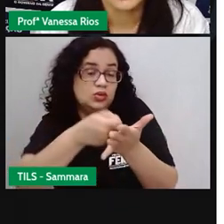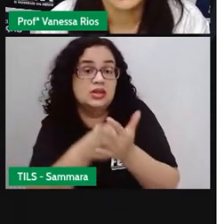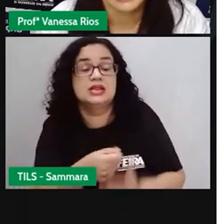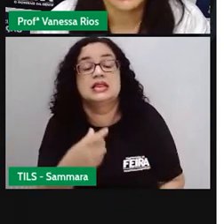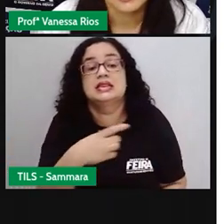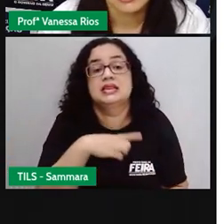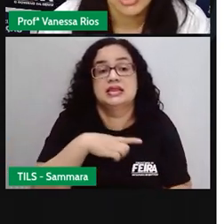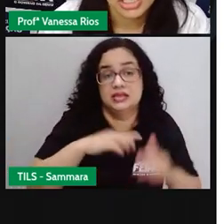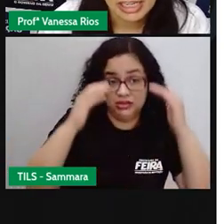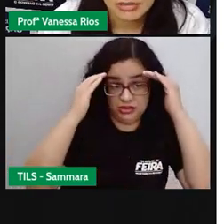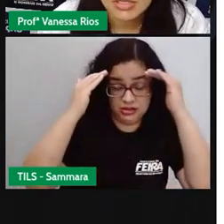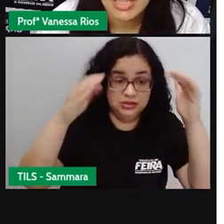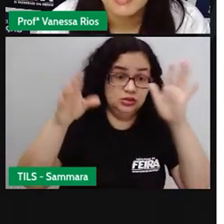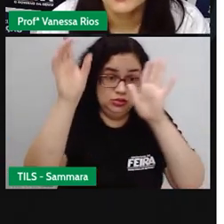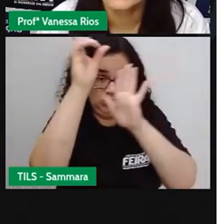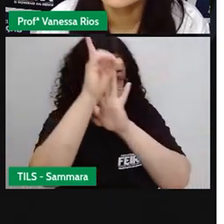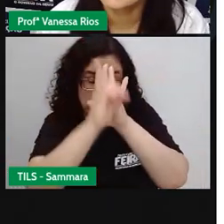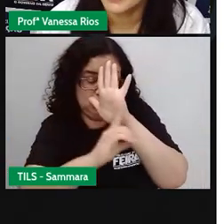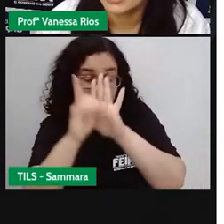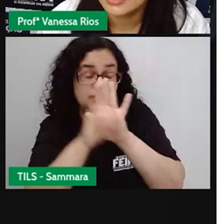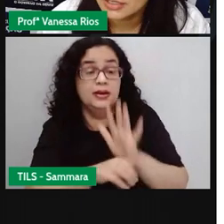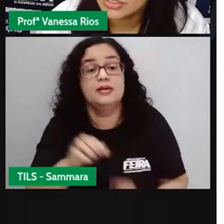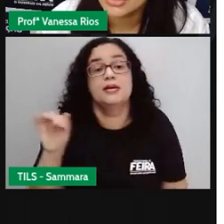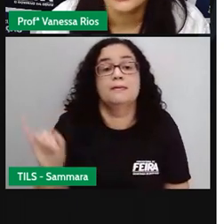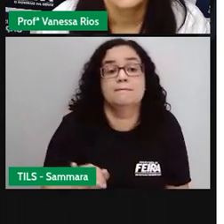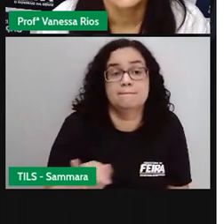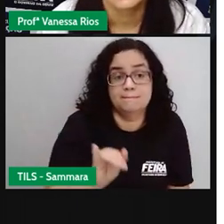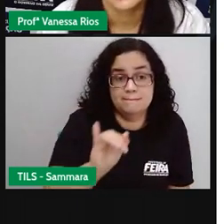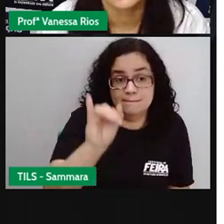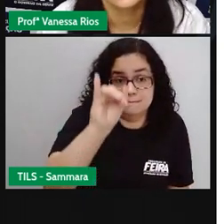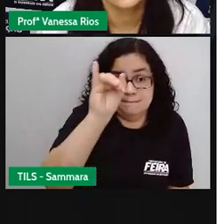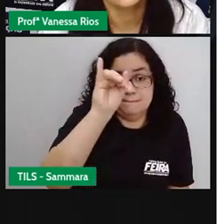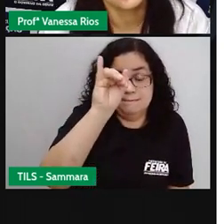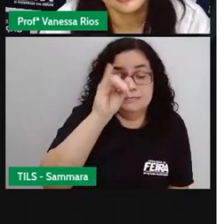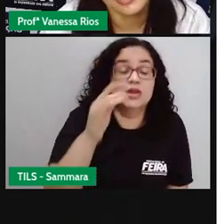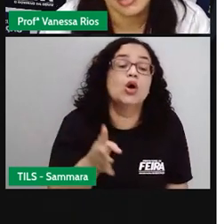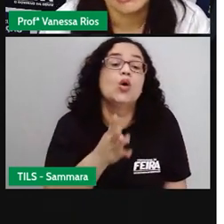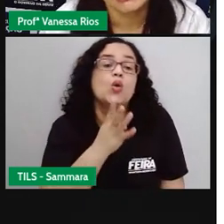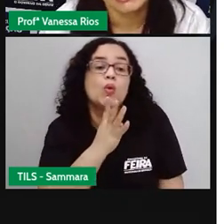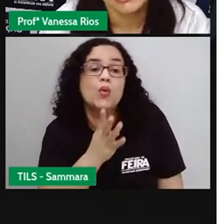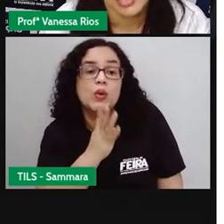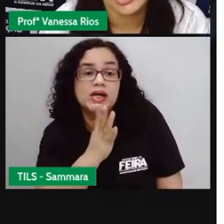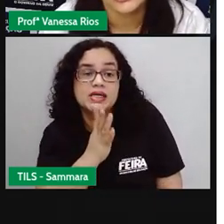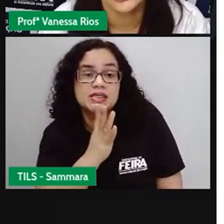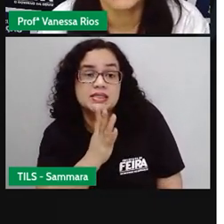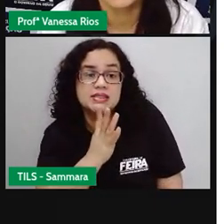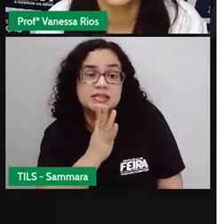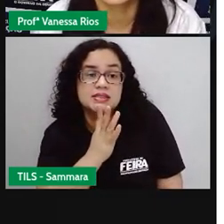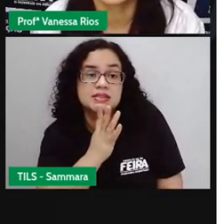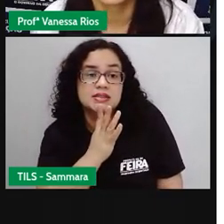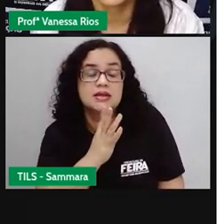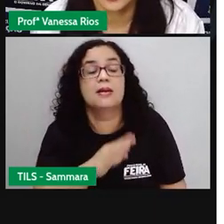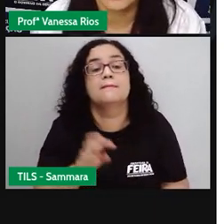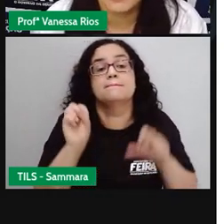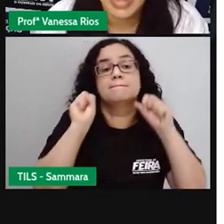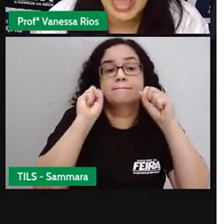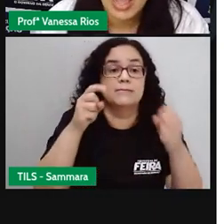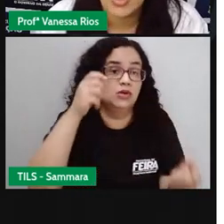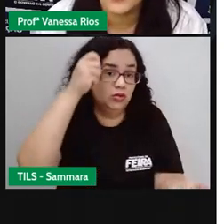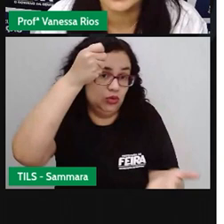e ter respeitado os seus direitos, é muito importante que a gente conheça. A gente só vai poder